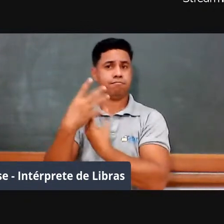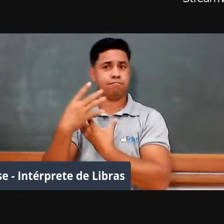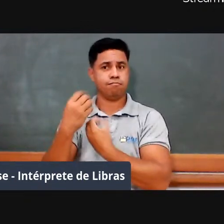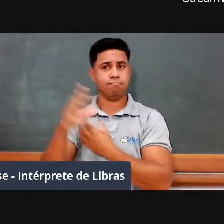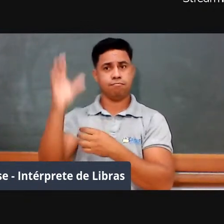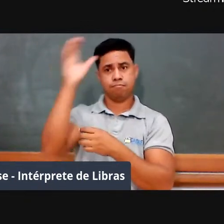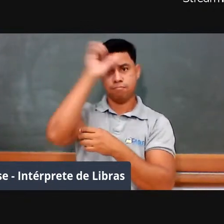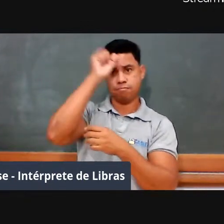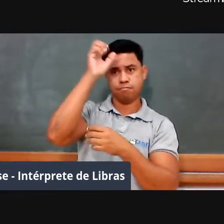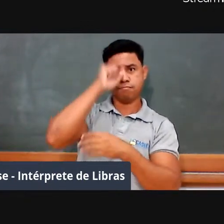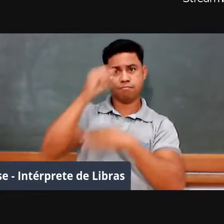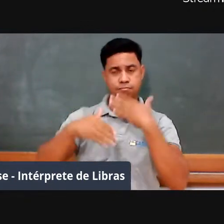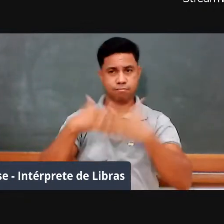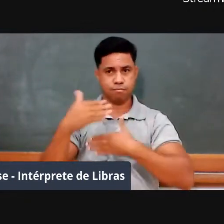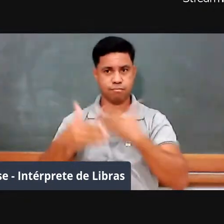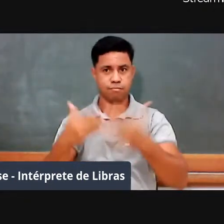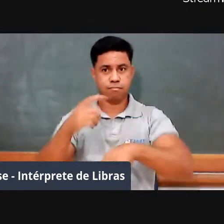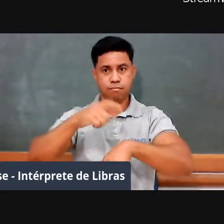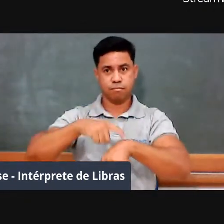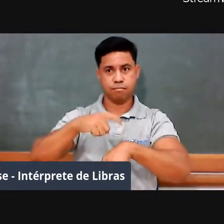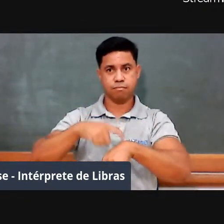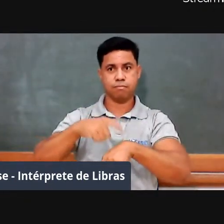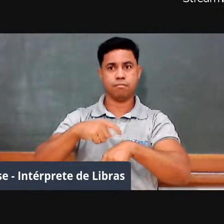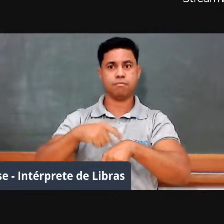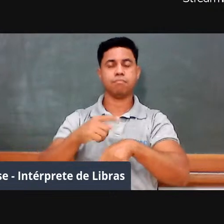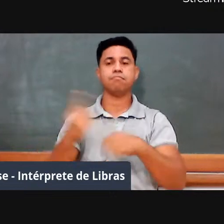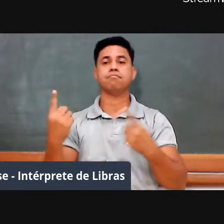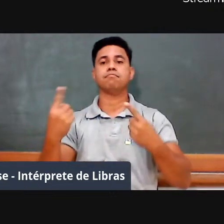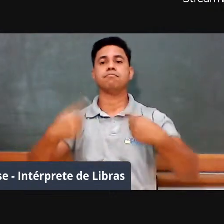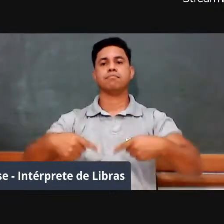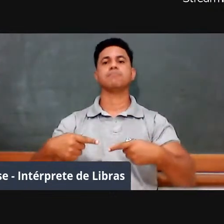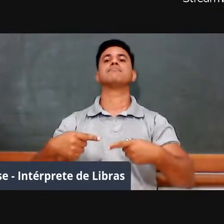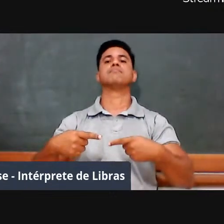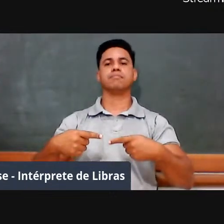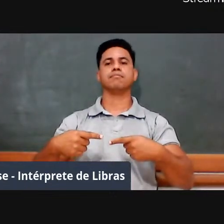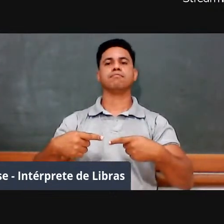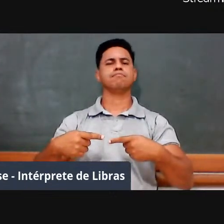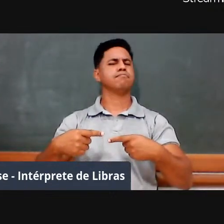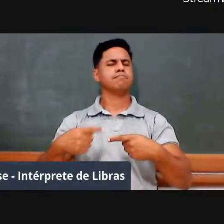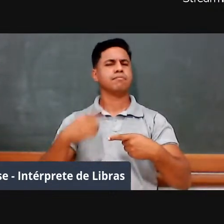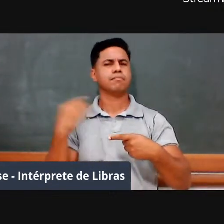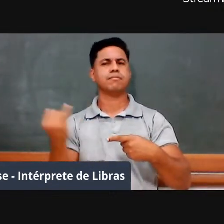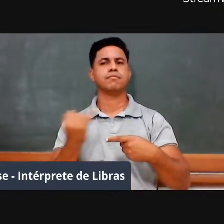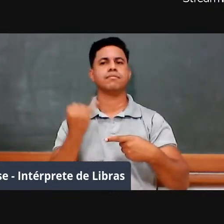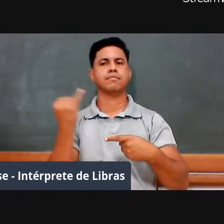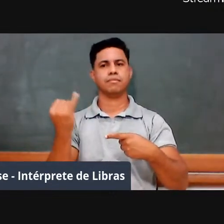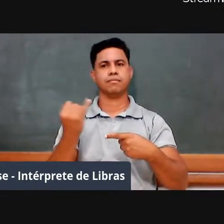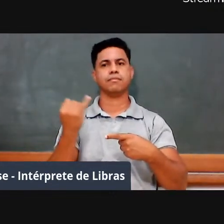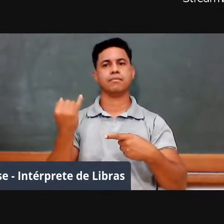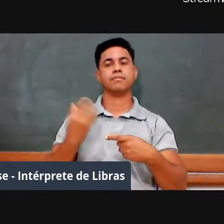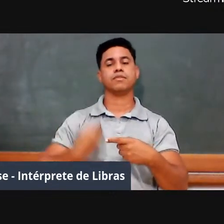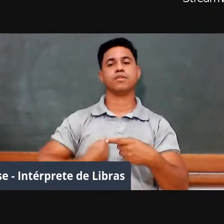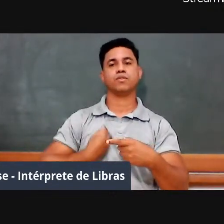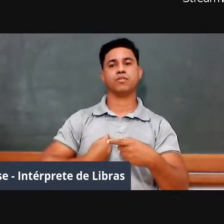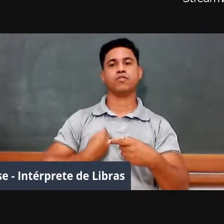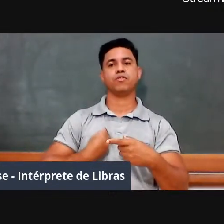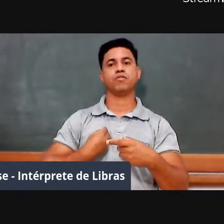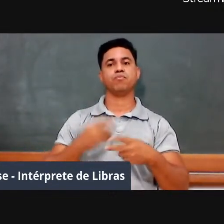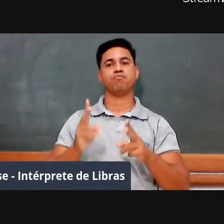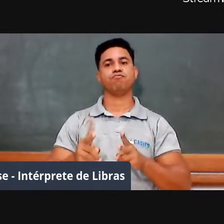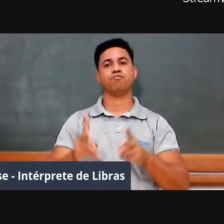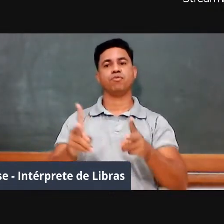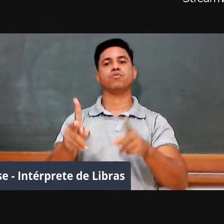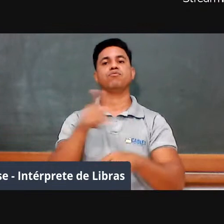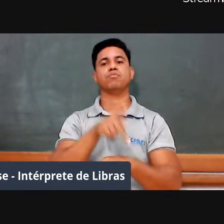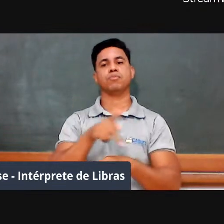ele seja esse grande aliado nos desafios que todos nós vivemos enquanto docentes. E assim, para